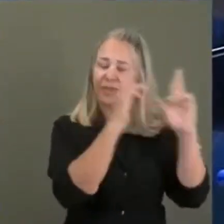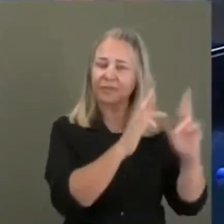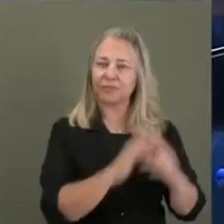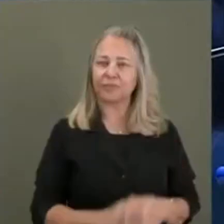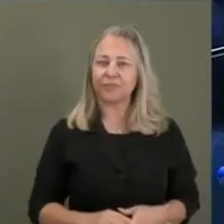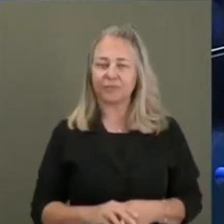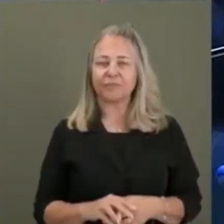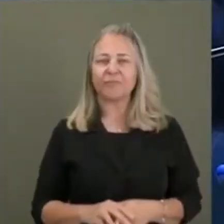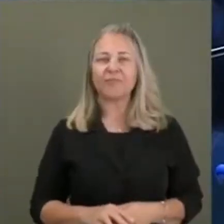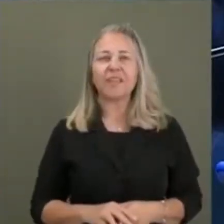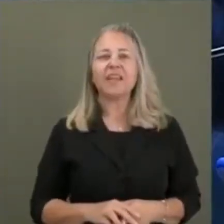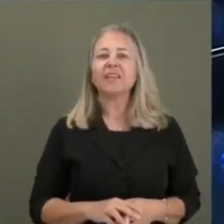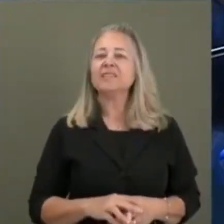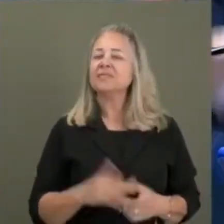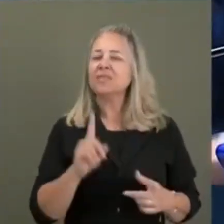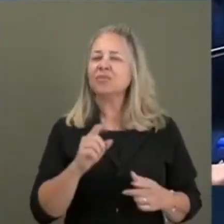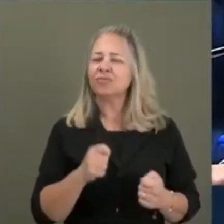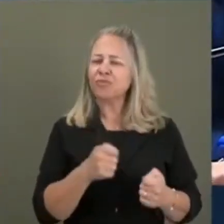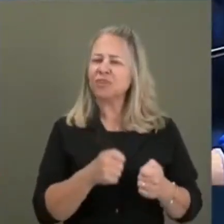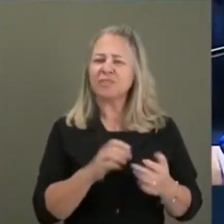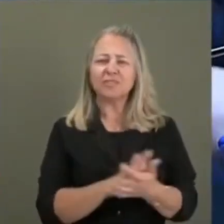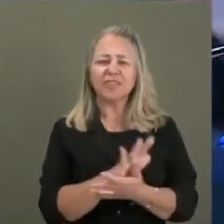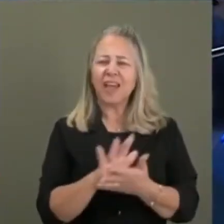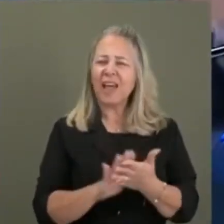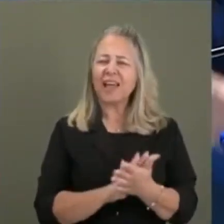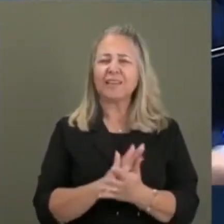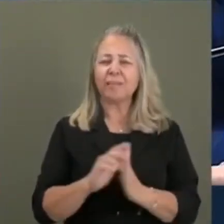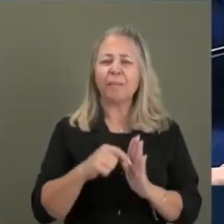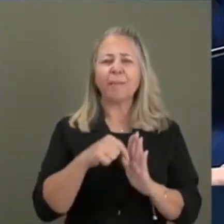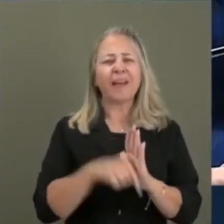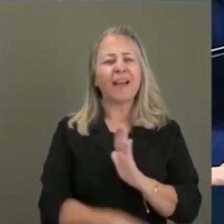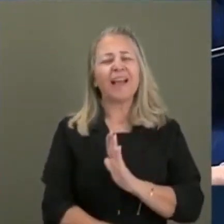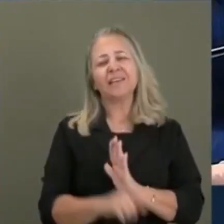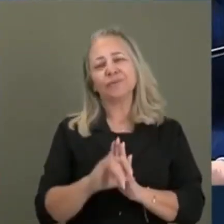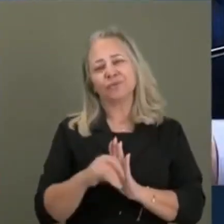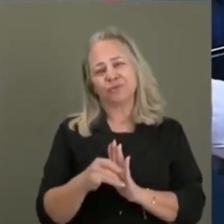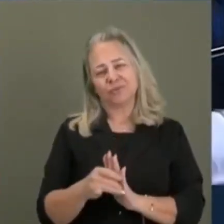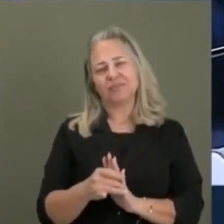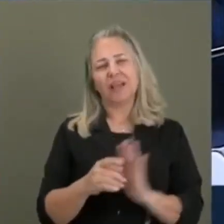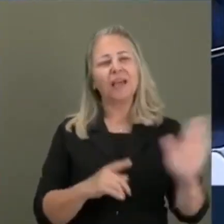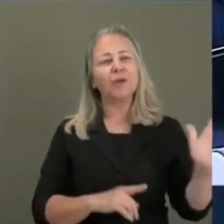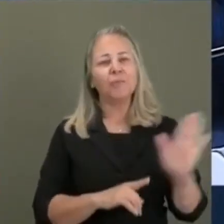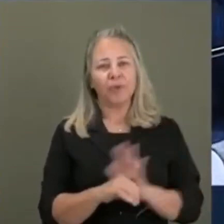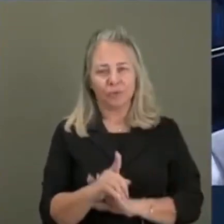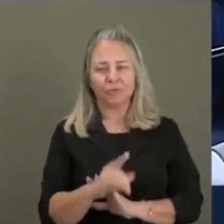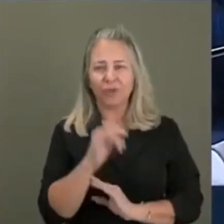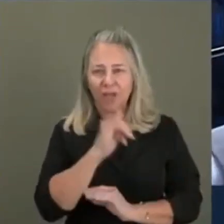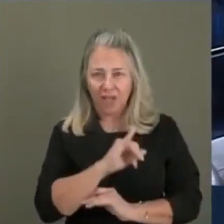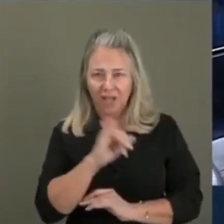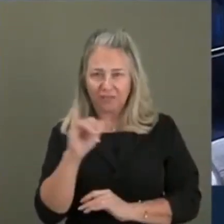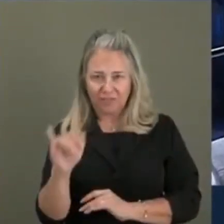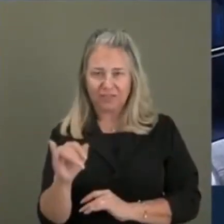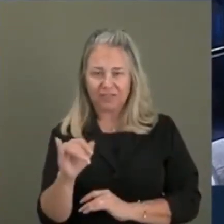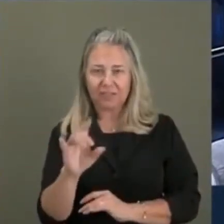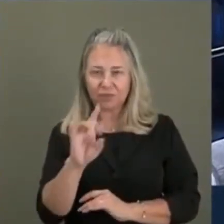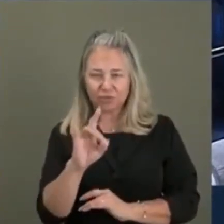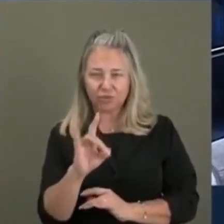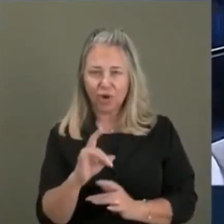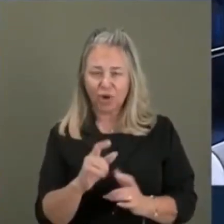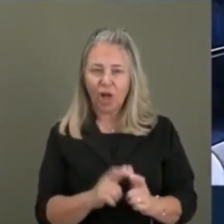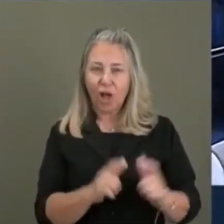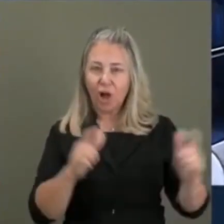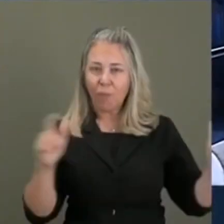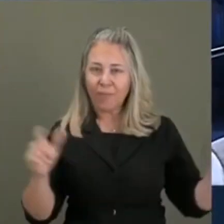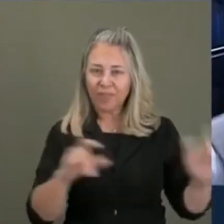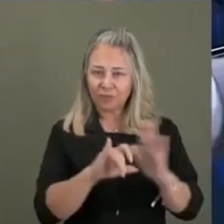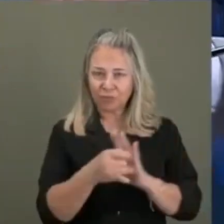forçando sempre a forçação de barra para a queda dos juros. Então, a minha pergunta que eu vi aqui é o seguinte, BC avisa que só acelera a queda dos juros